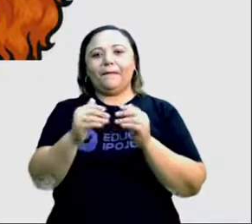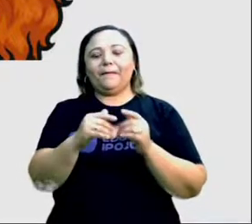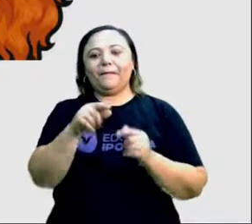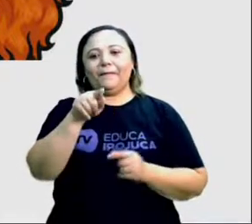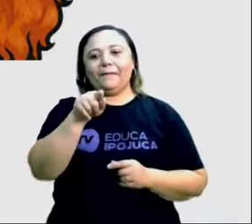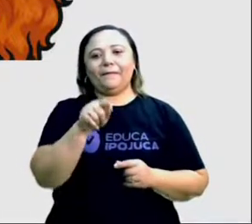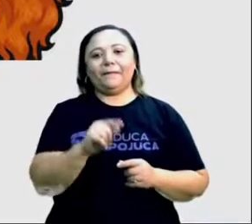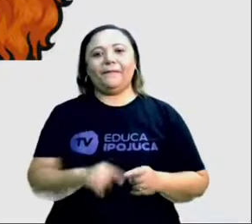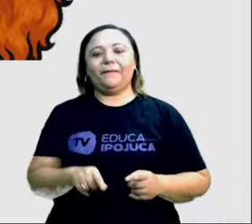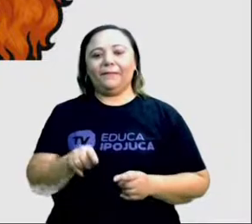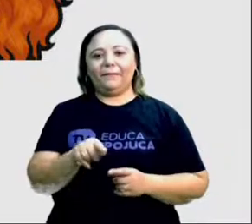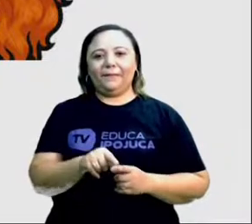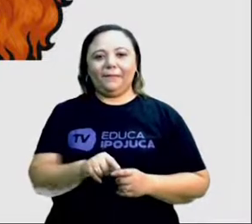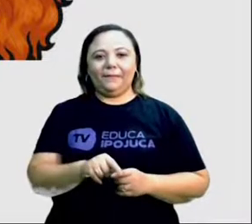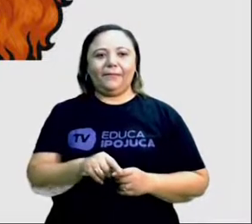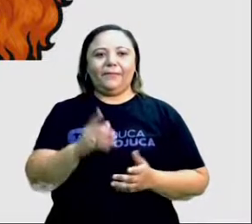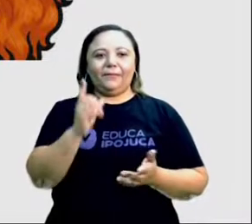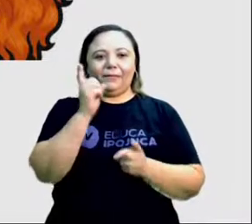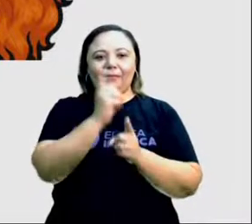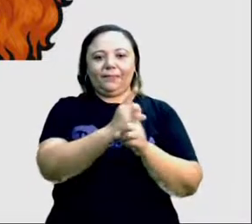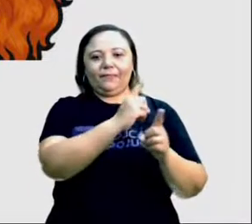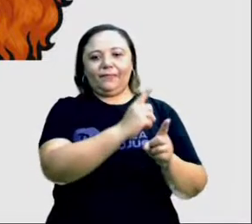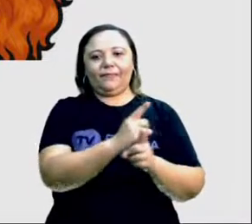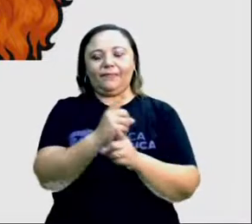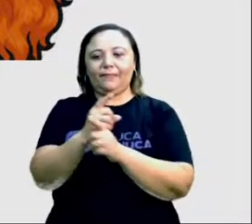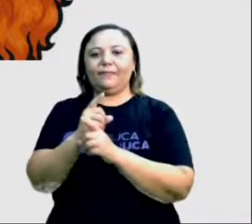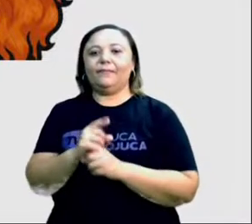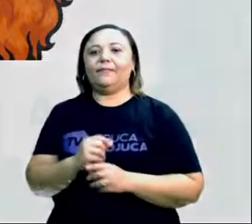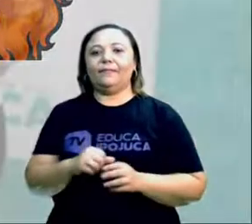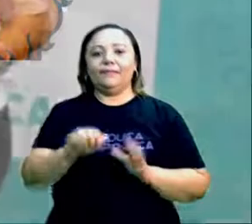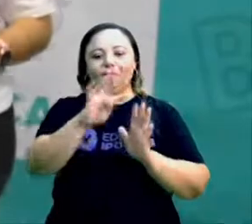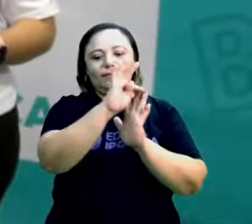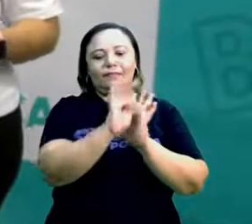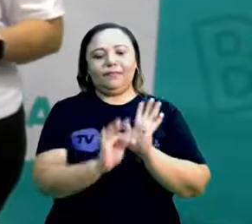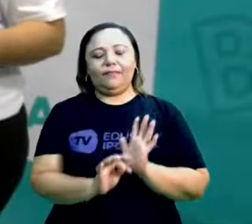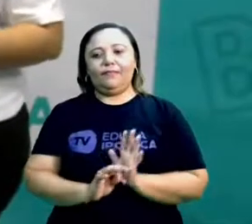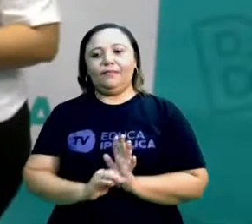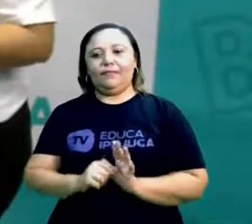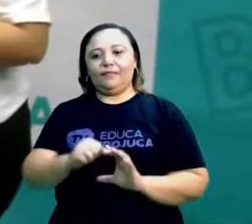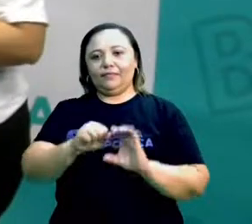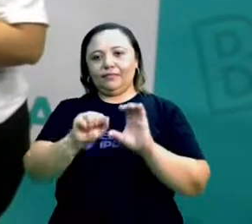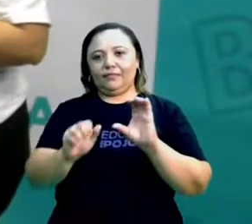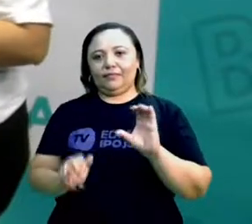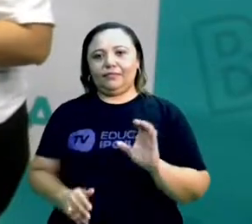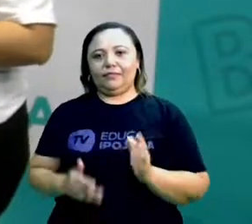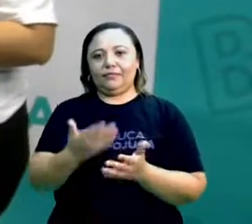que vocês identificassem no texto algumas características que a gente estudou na aula passada.